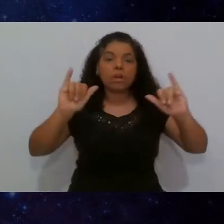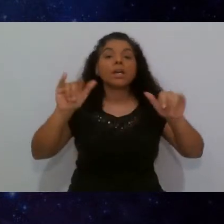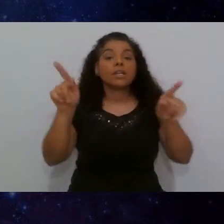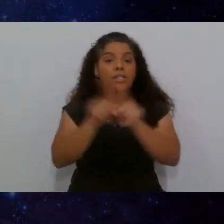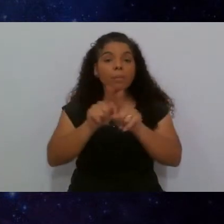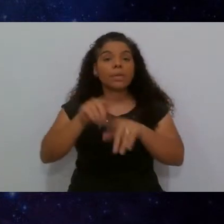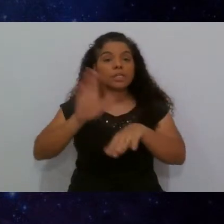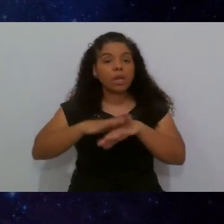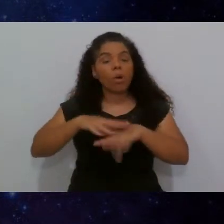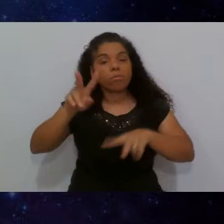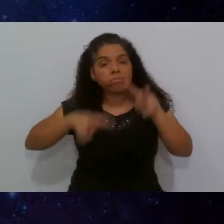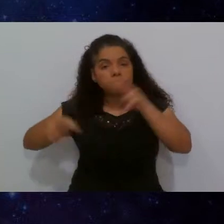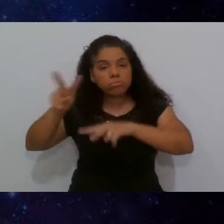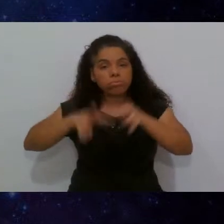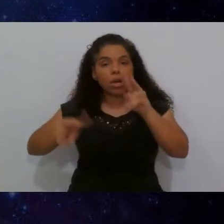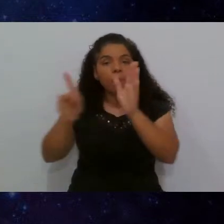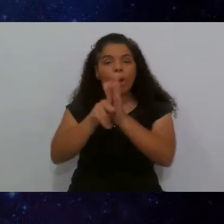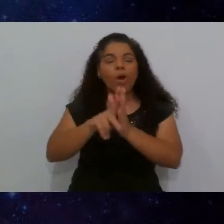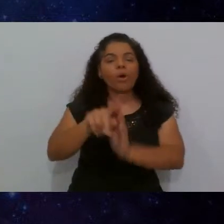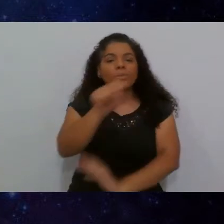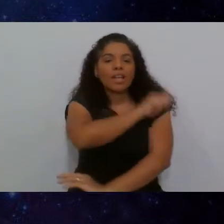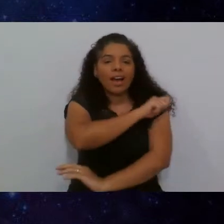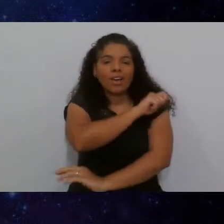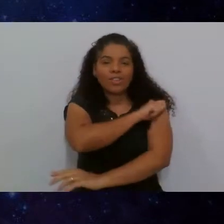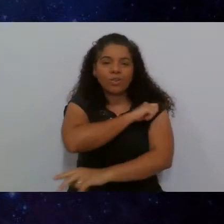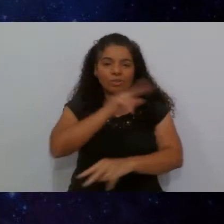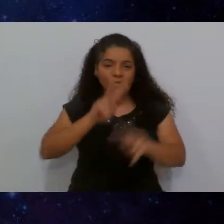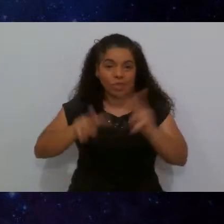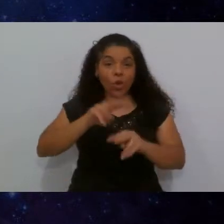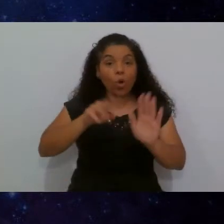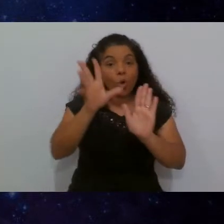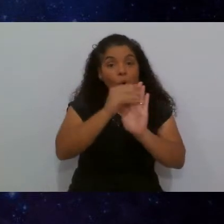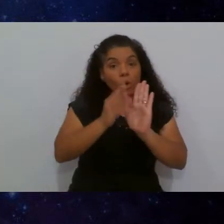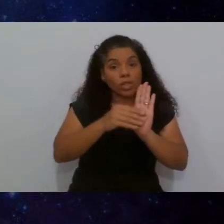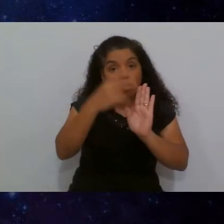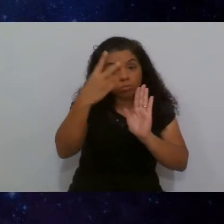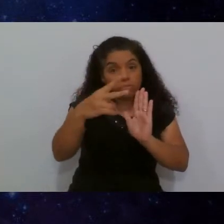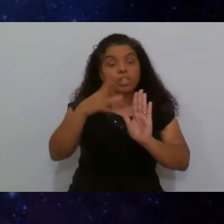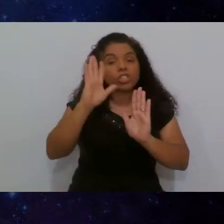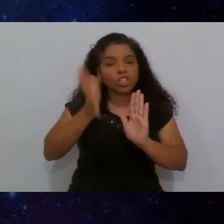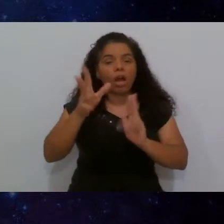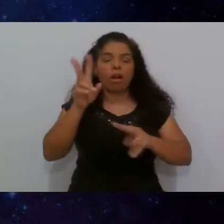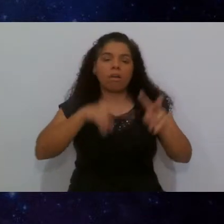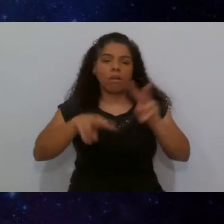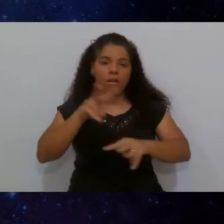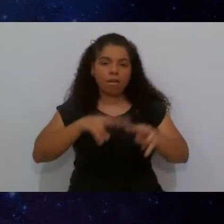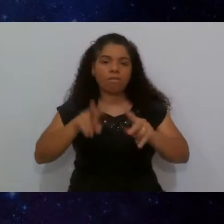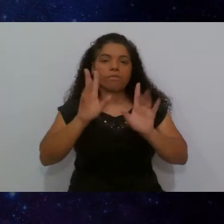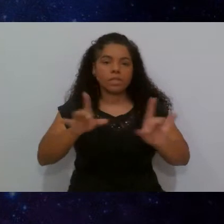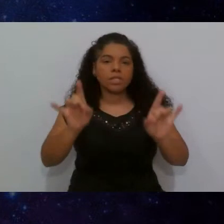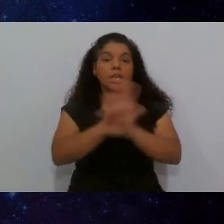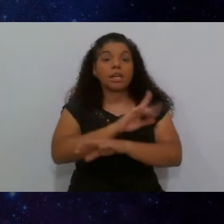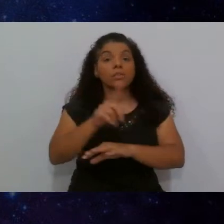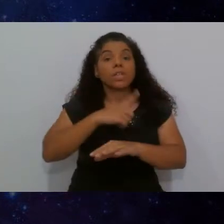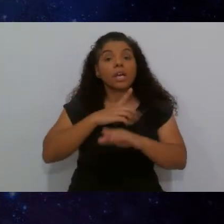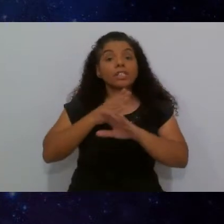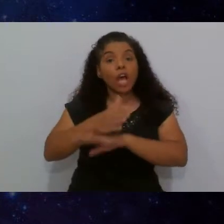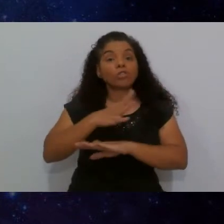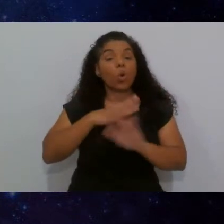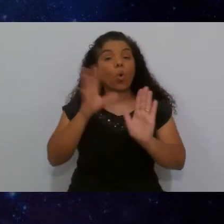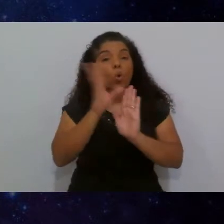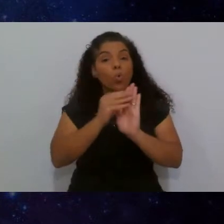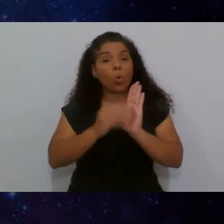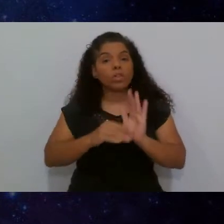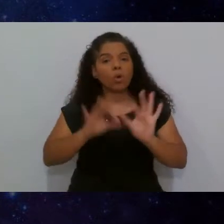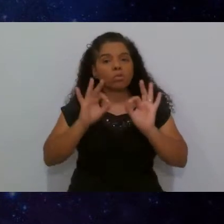escritores. Então, o conteúdo que chega para vocês já é um conteúdo revisado, o que faz com que vocês tenham acesso a um conteúdo muito mais